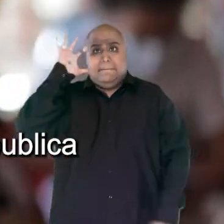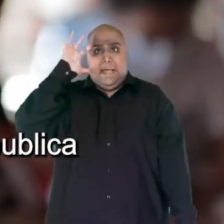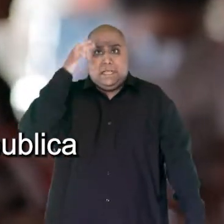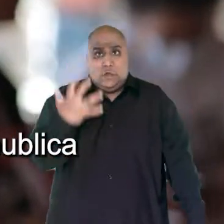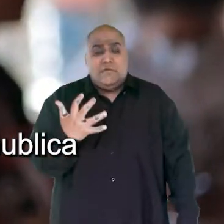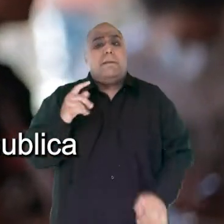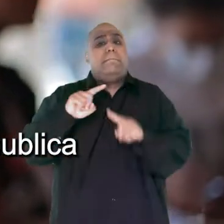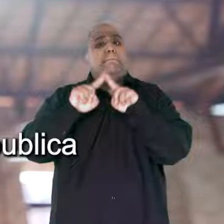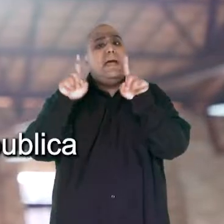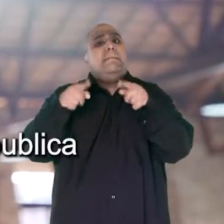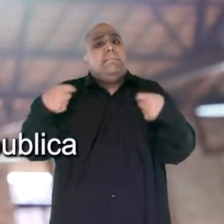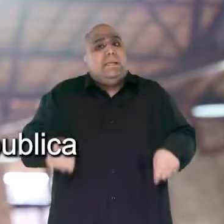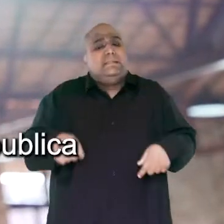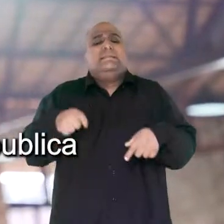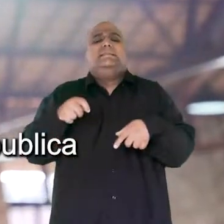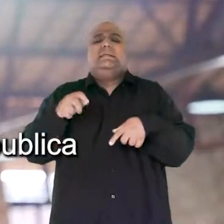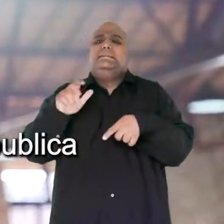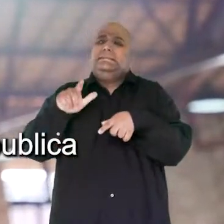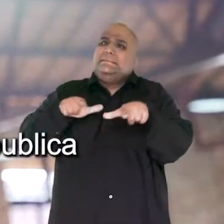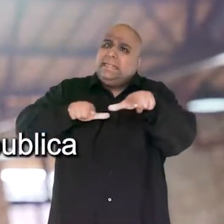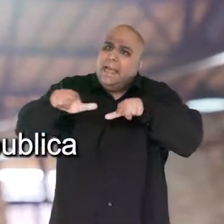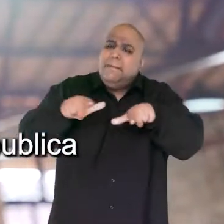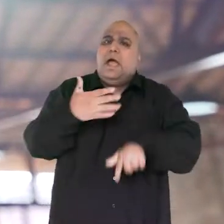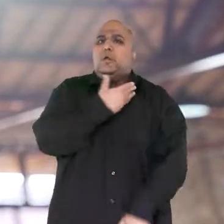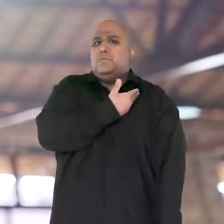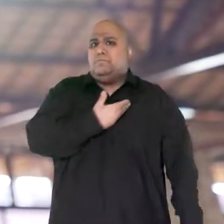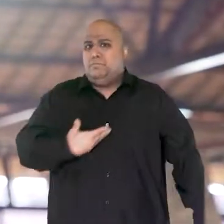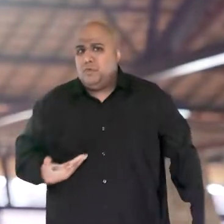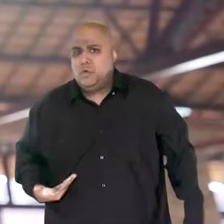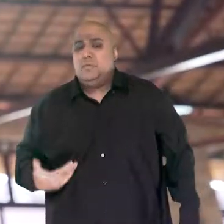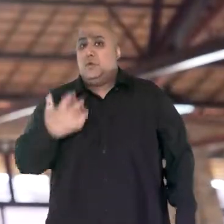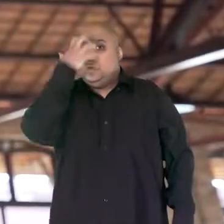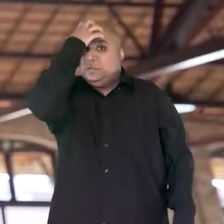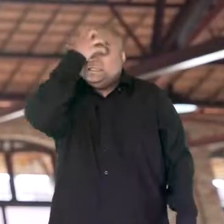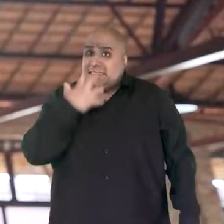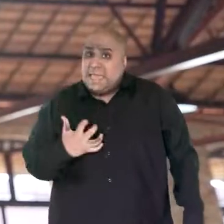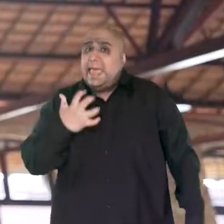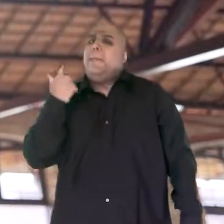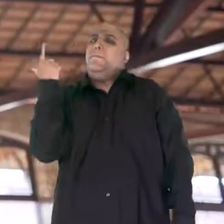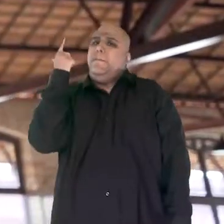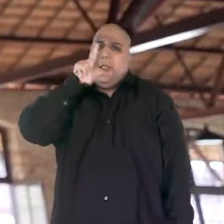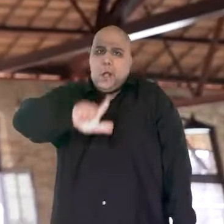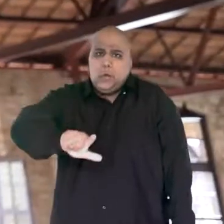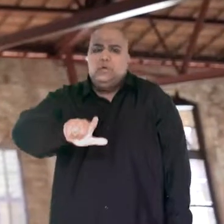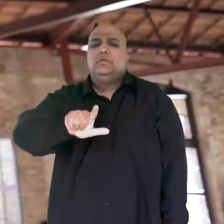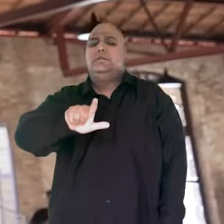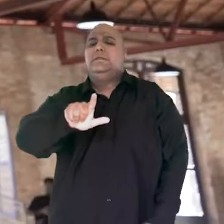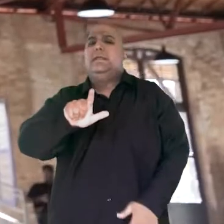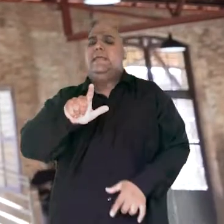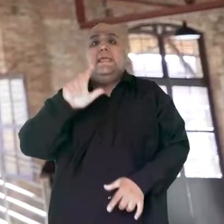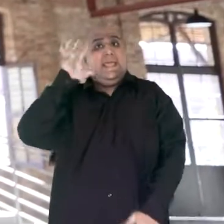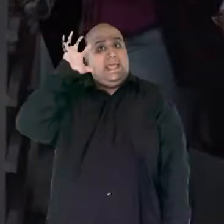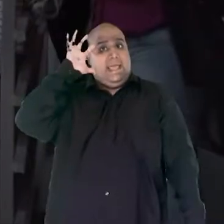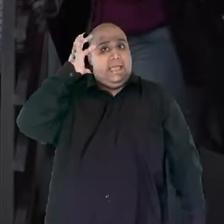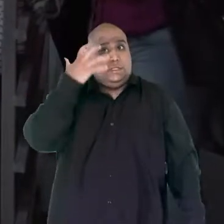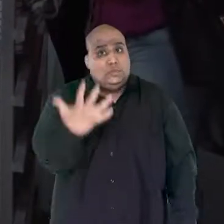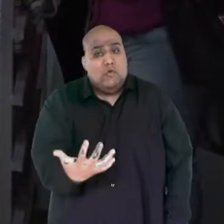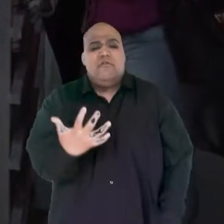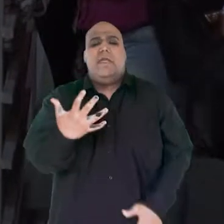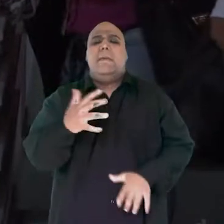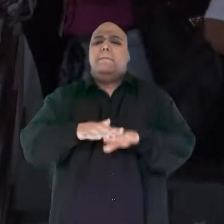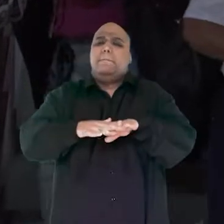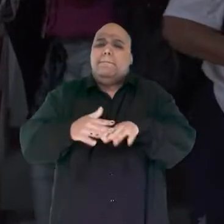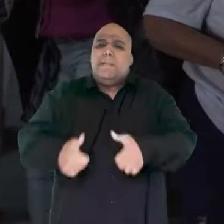precisar de muita ação pública, positiva, muito trabalho sério, para que possamos resgatar